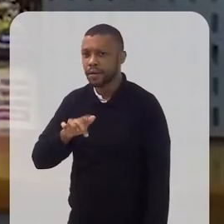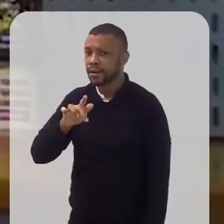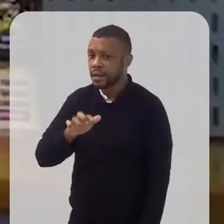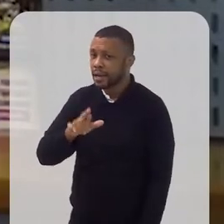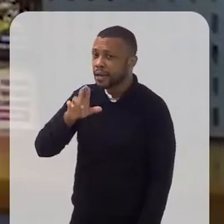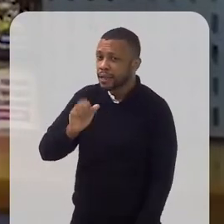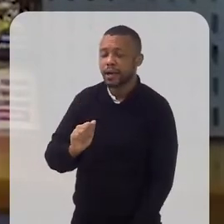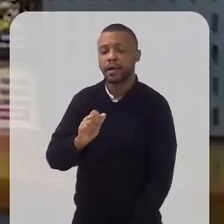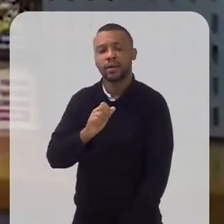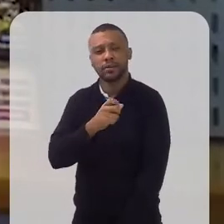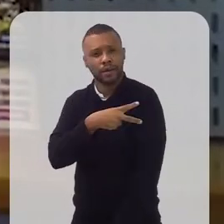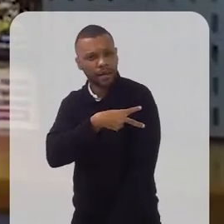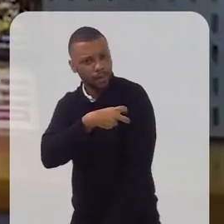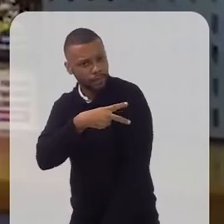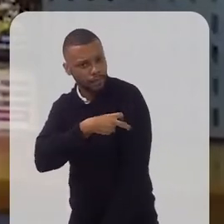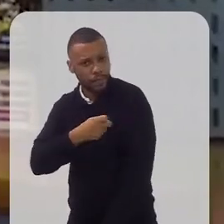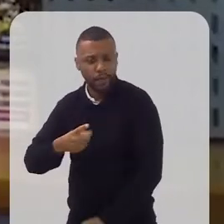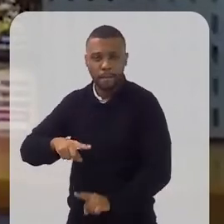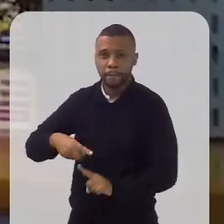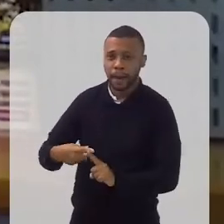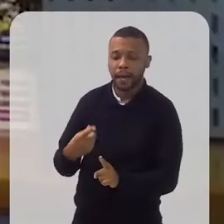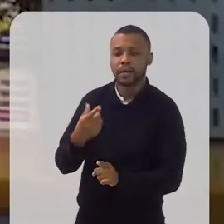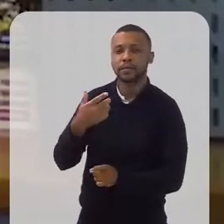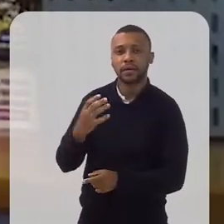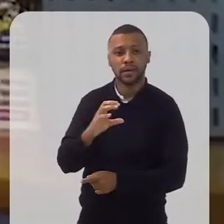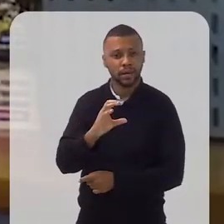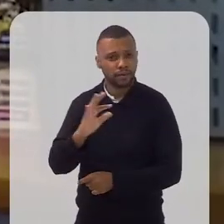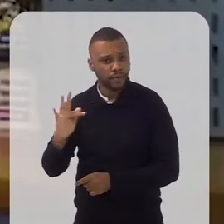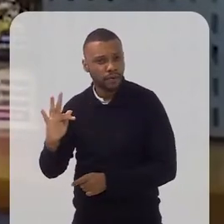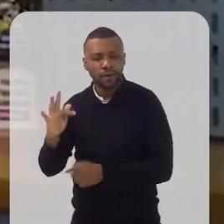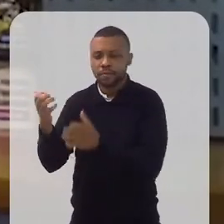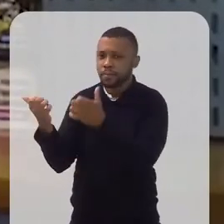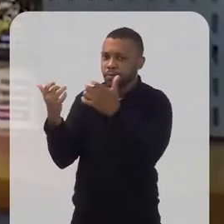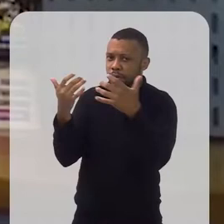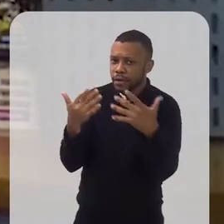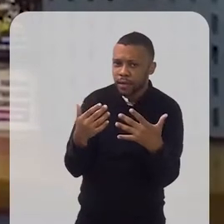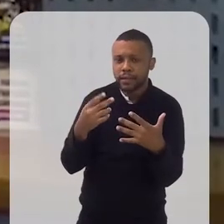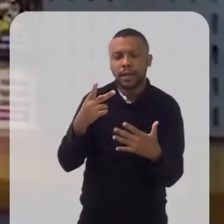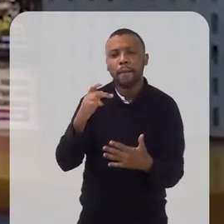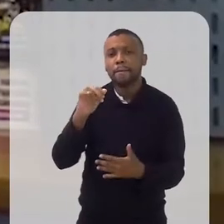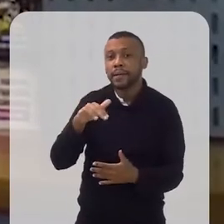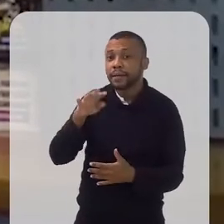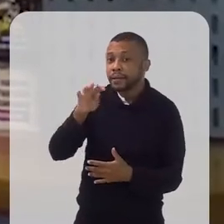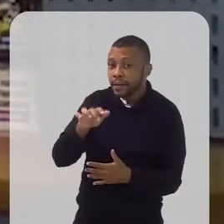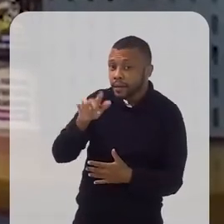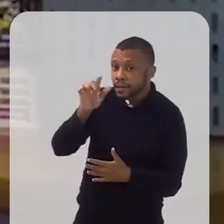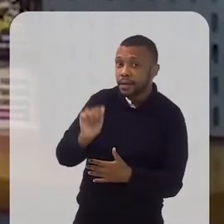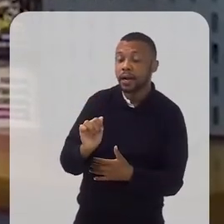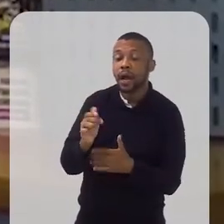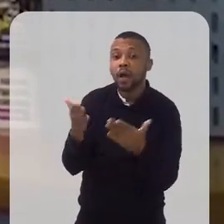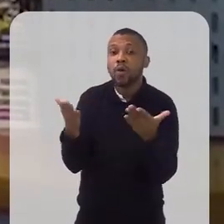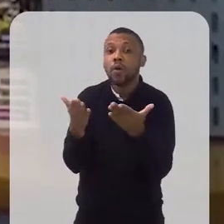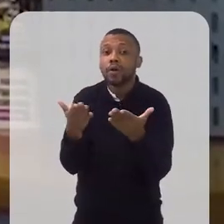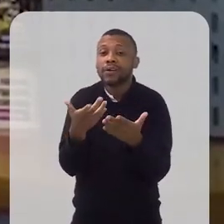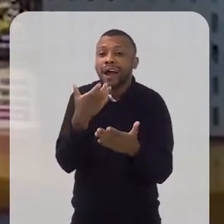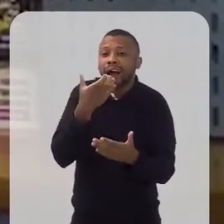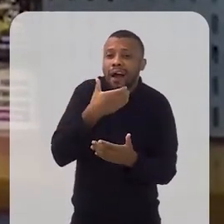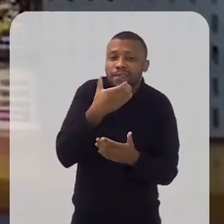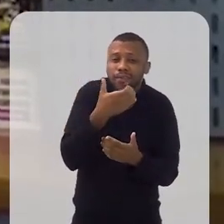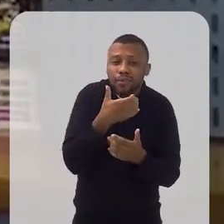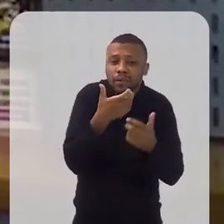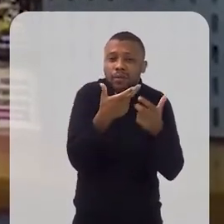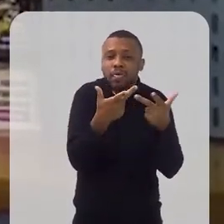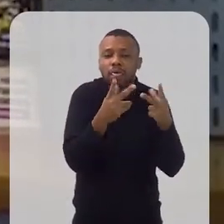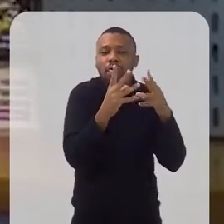Cabo Frio, Arraial do Cabo, que se reuniam várias mulheres para coletar pitanga nas restingas, e hoje não tem mais restinga.